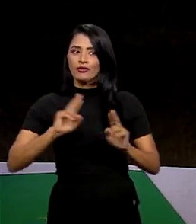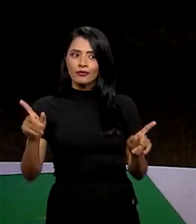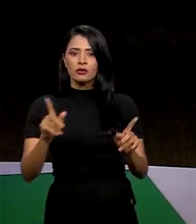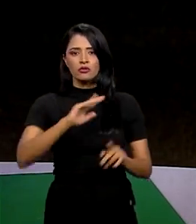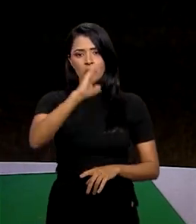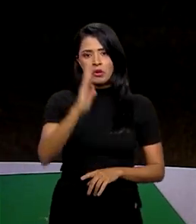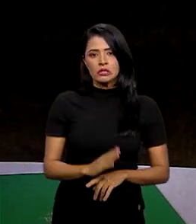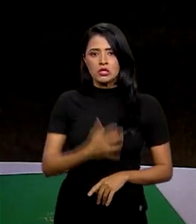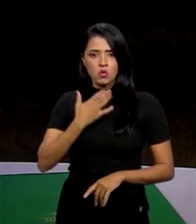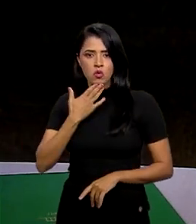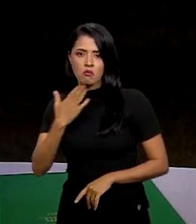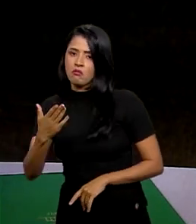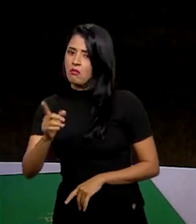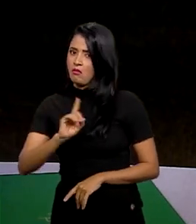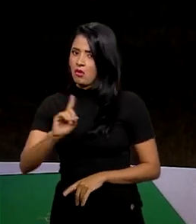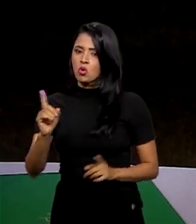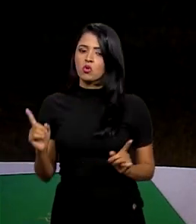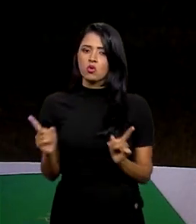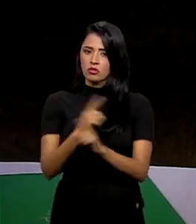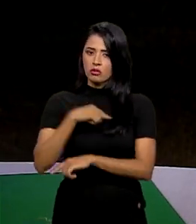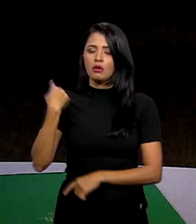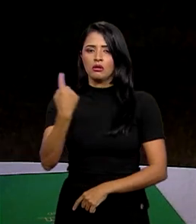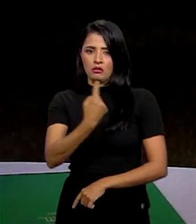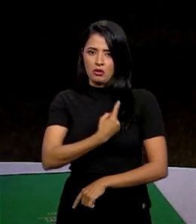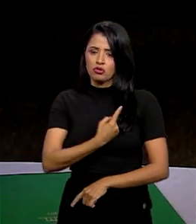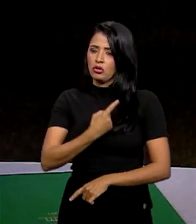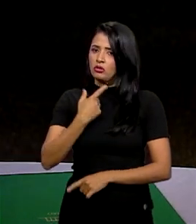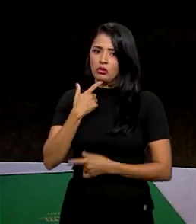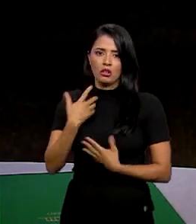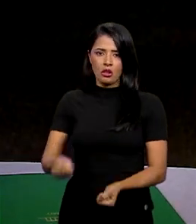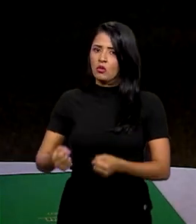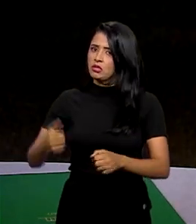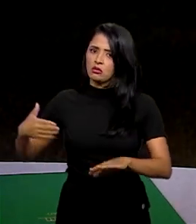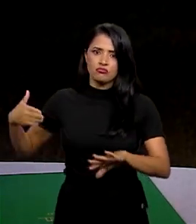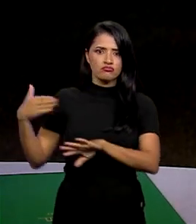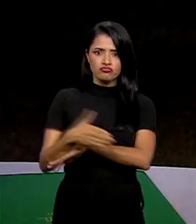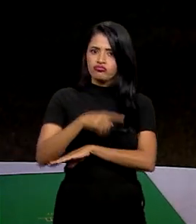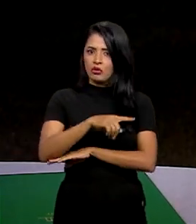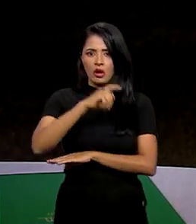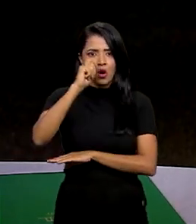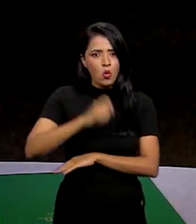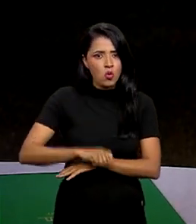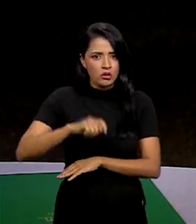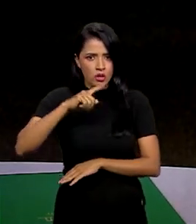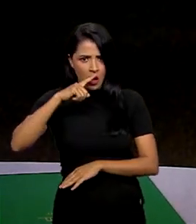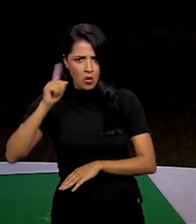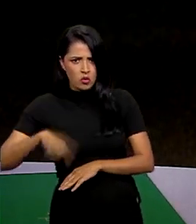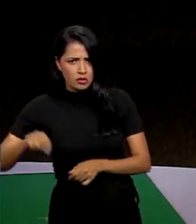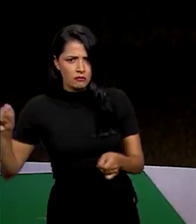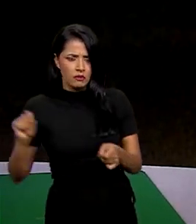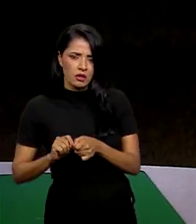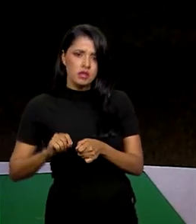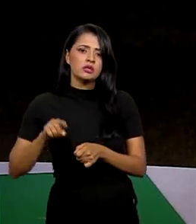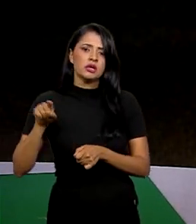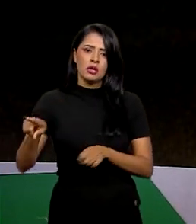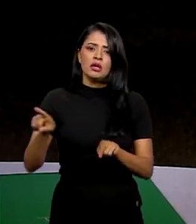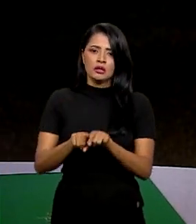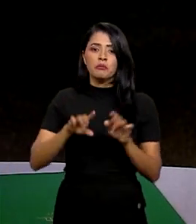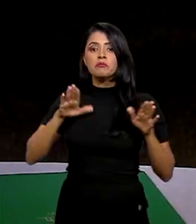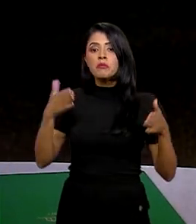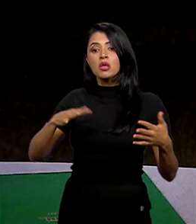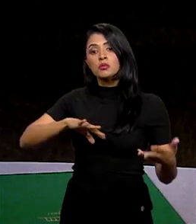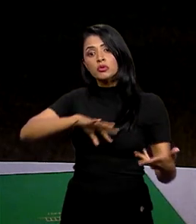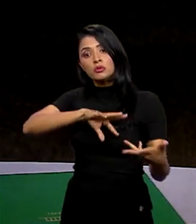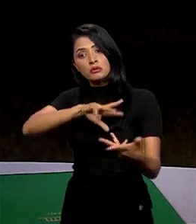esteja tomando um lado. Ao contrário, nós condenamos a invasão da Rússia e a Ucrânia, inclusive em foros multinacionais,